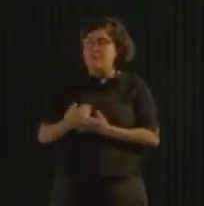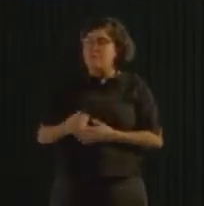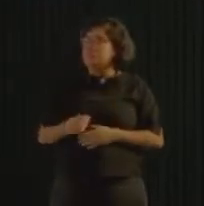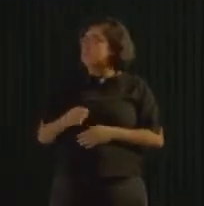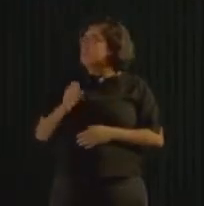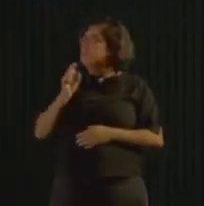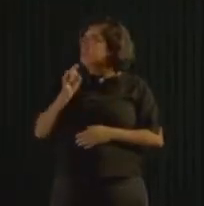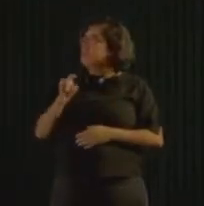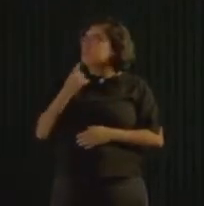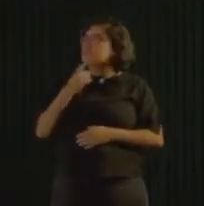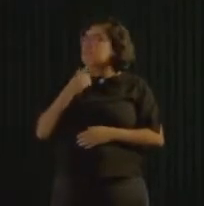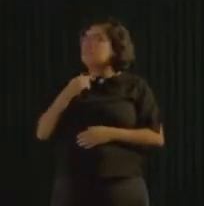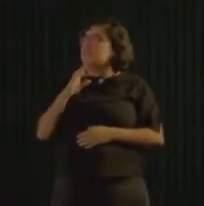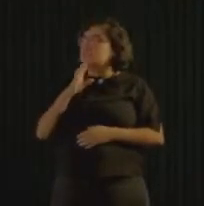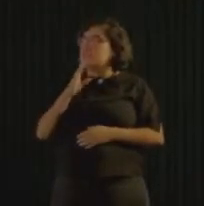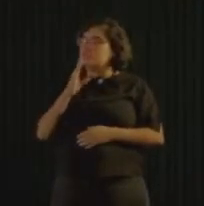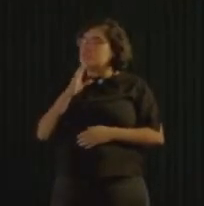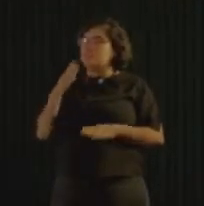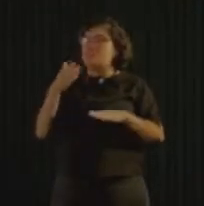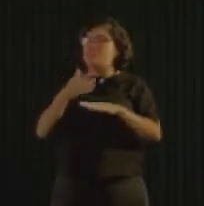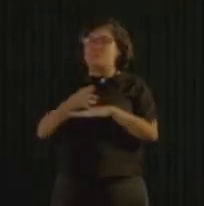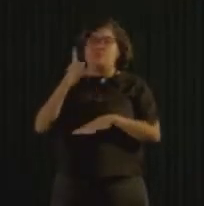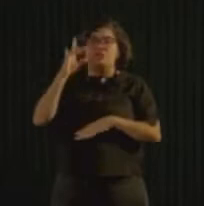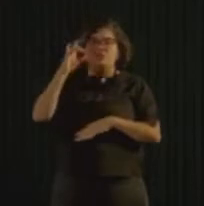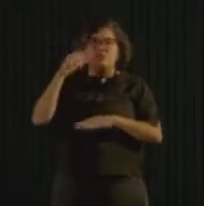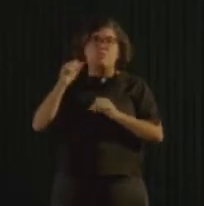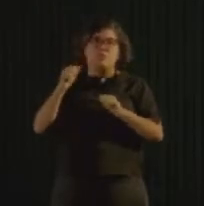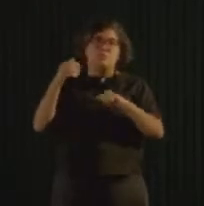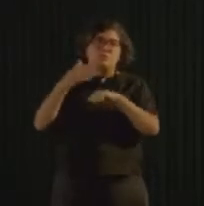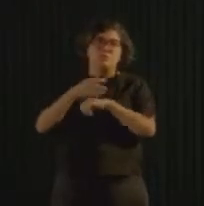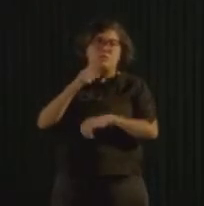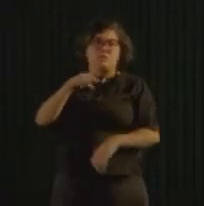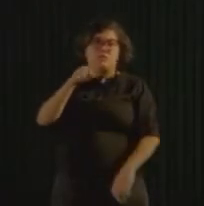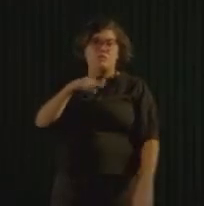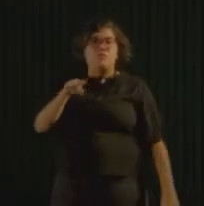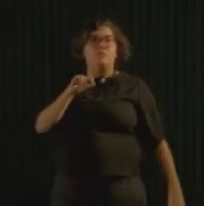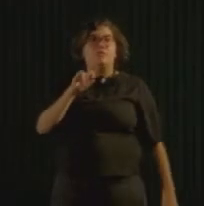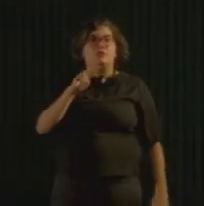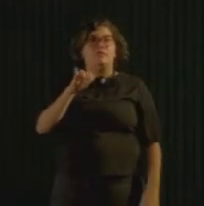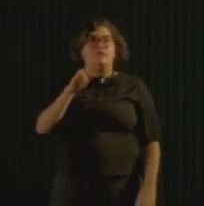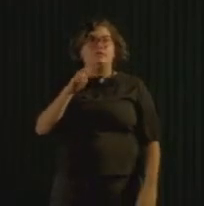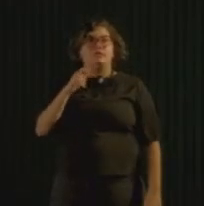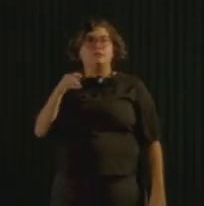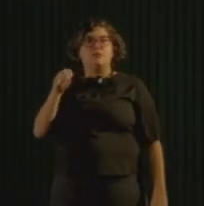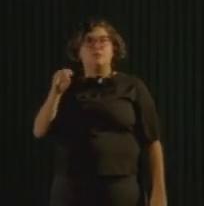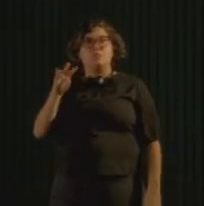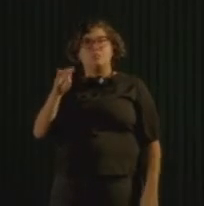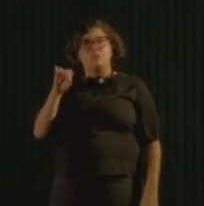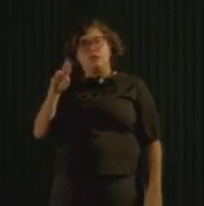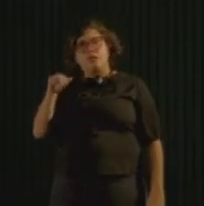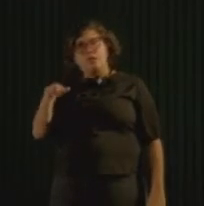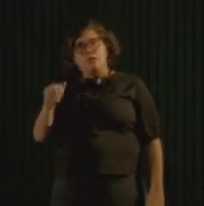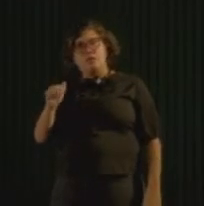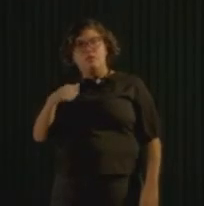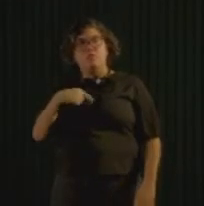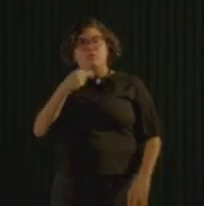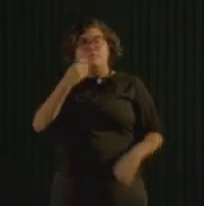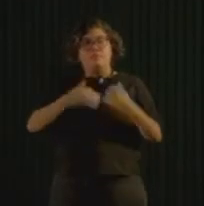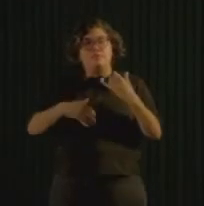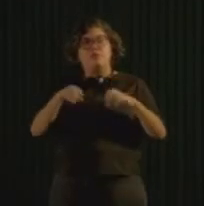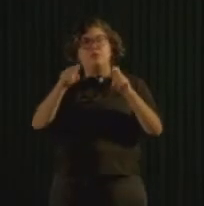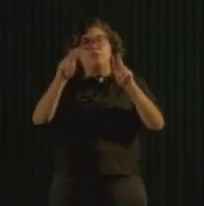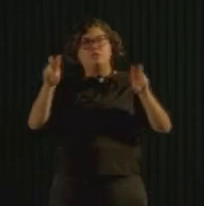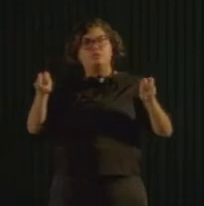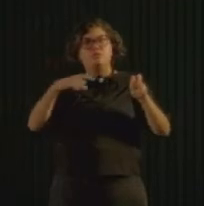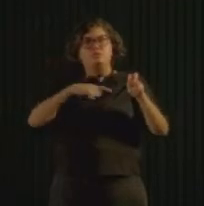pode entrar no Instagram da Secretaria Inovação Urbana, o arroba Inovação Urbana. Até hoje, gente está falando sobre esse assunto lá. É algo muito bonito,